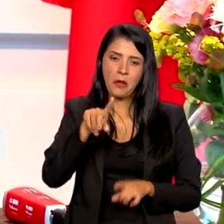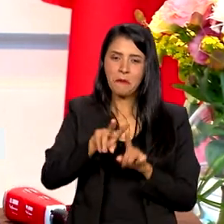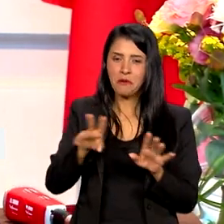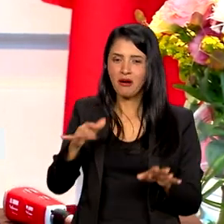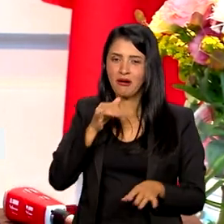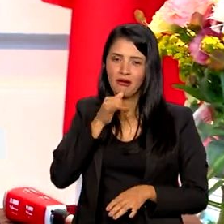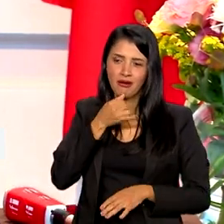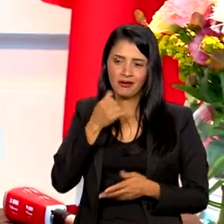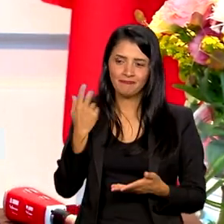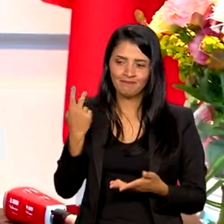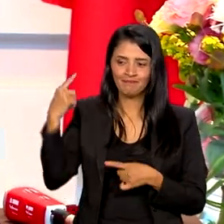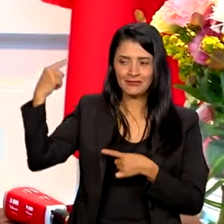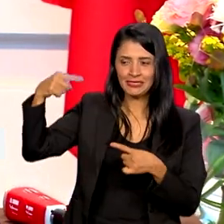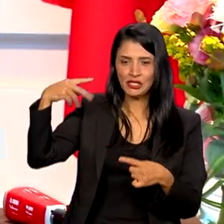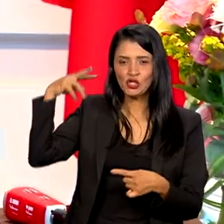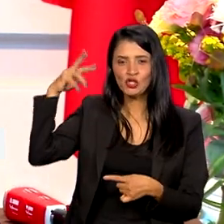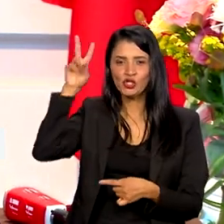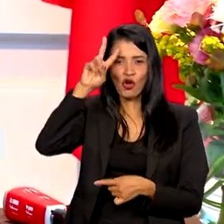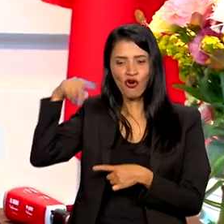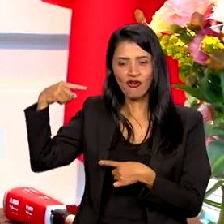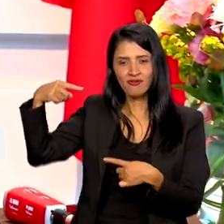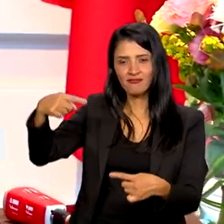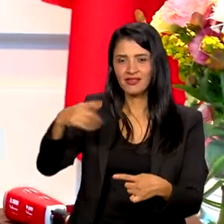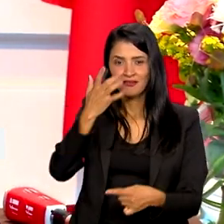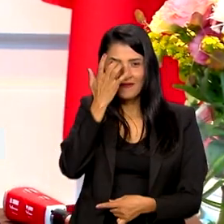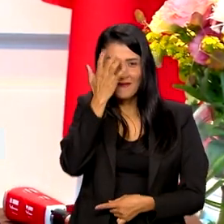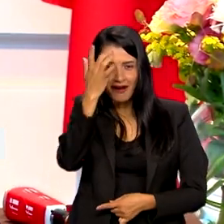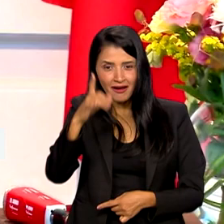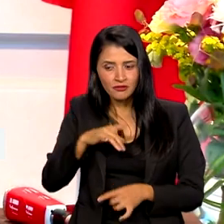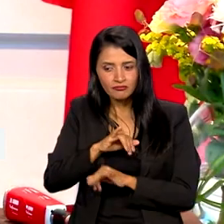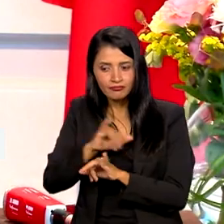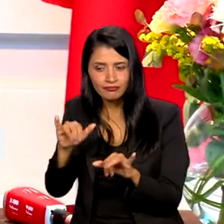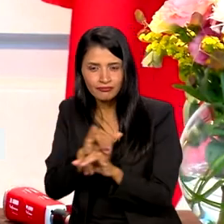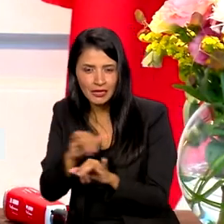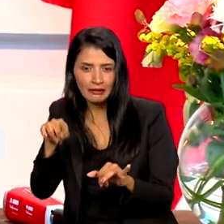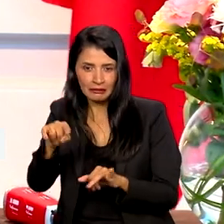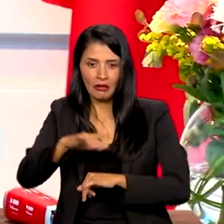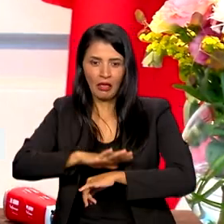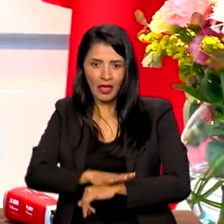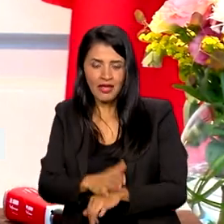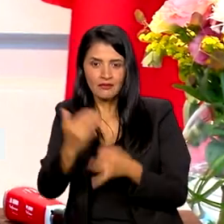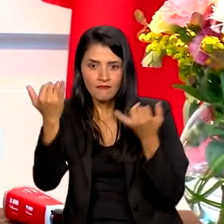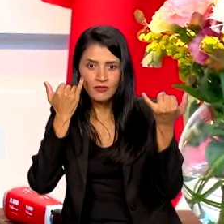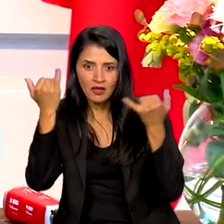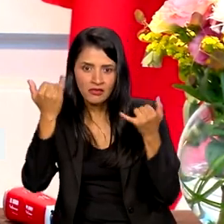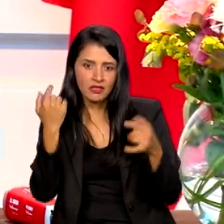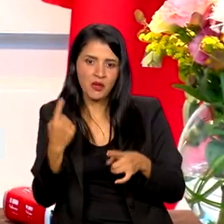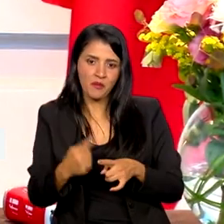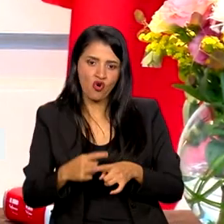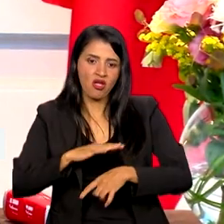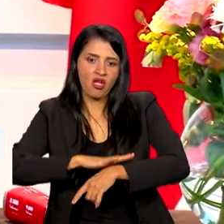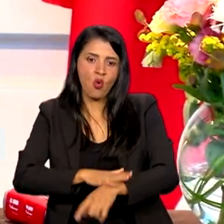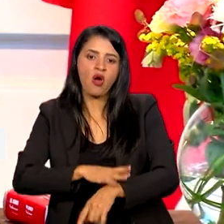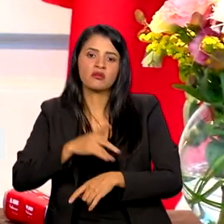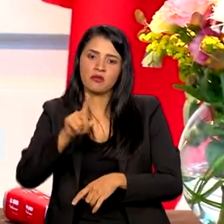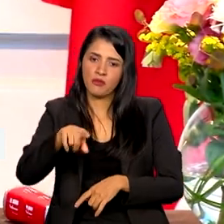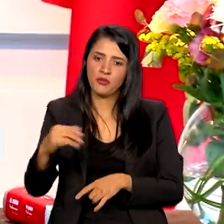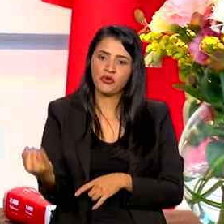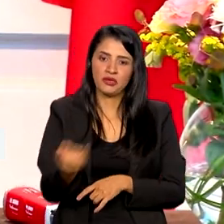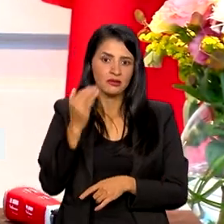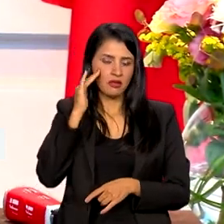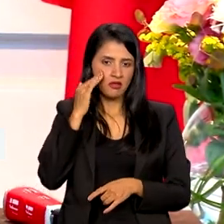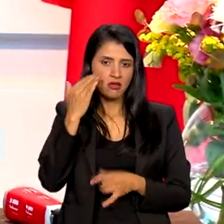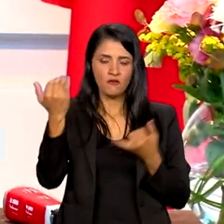Infelizmente, historicamente dizendo, não é tão fácil a gente conseguir passar para as pessoas que o letramento racial é importante, e por que nós estamos aqui, por que nós devemos ocupar